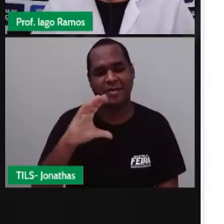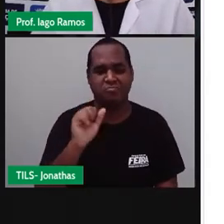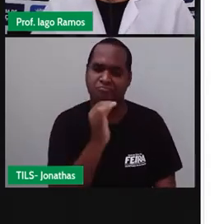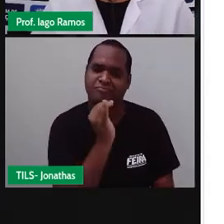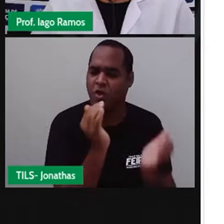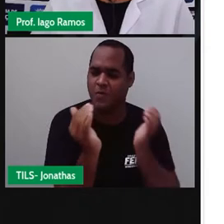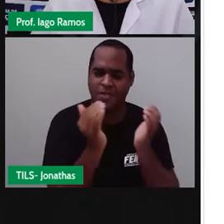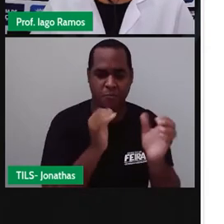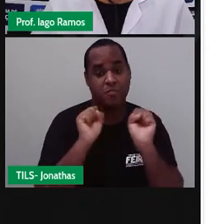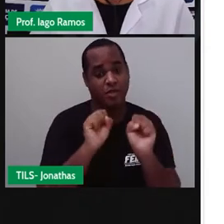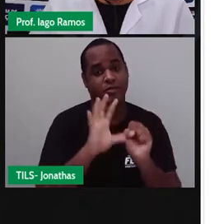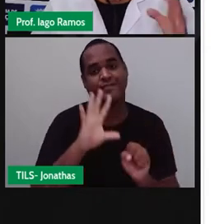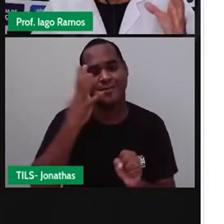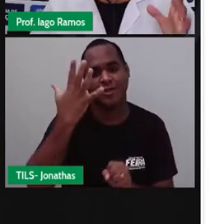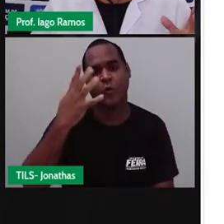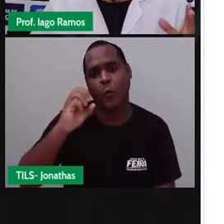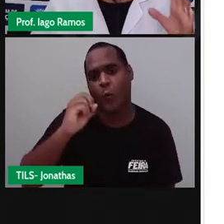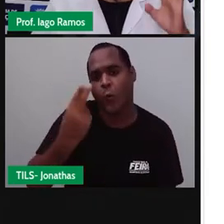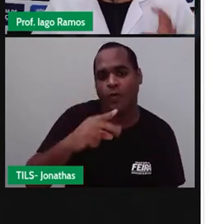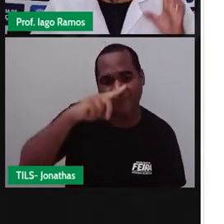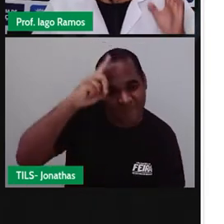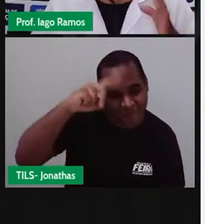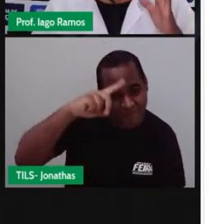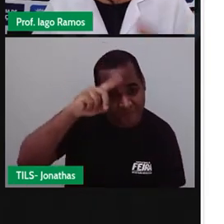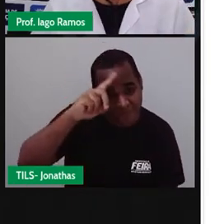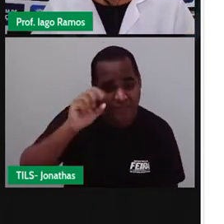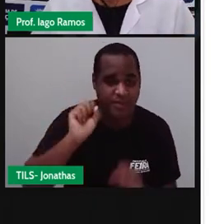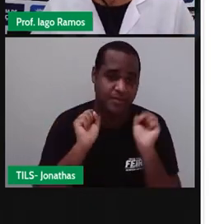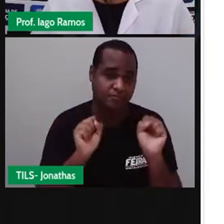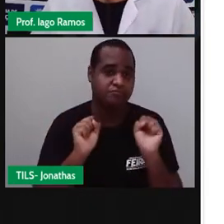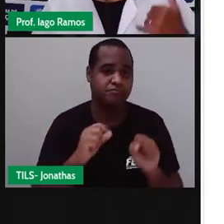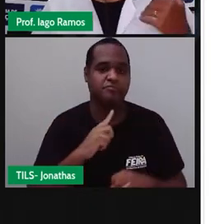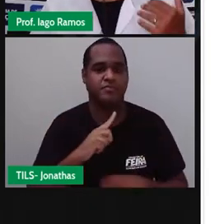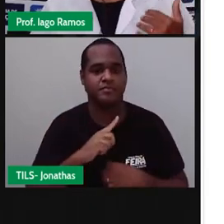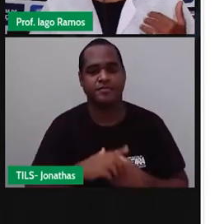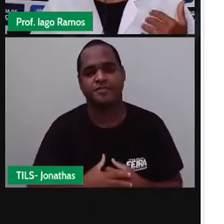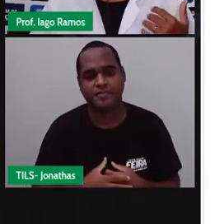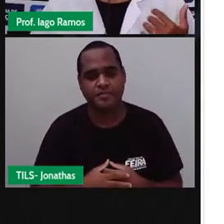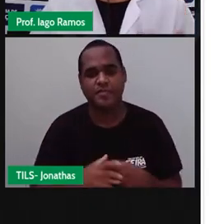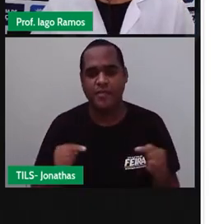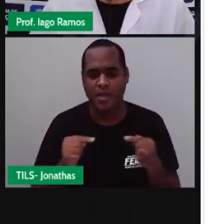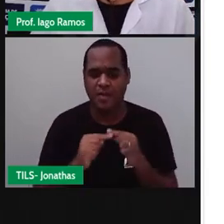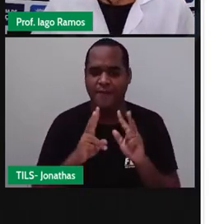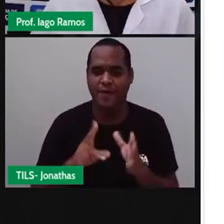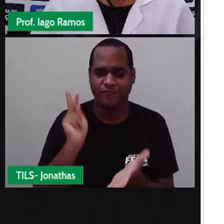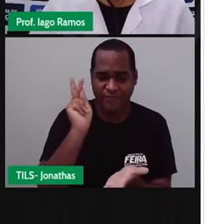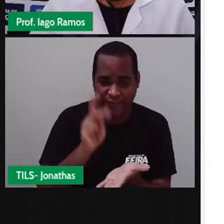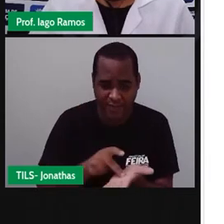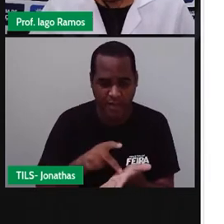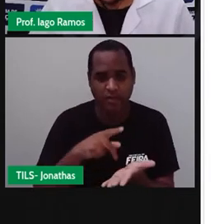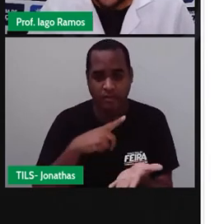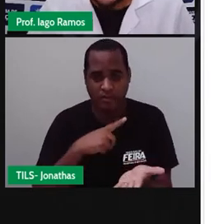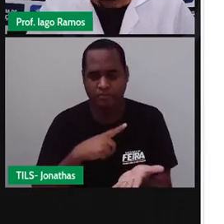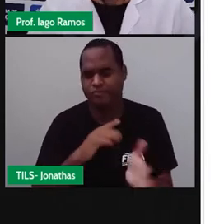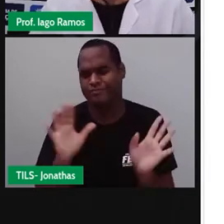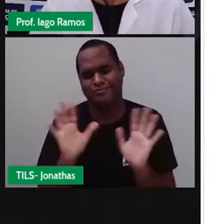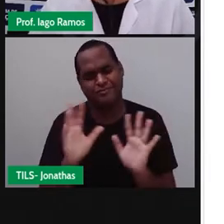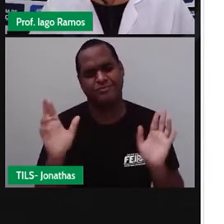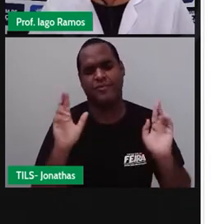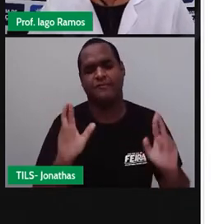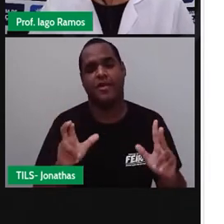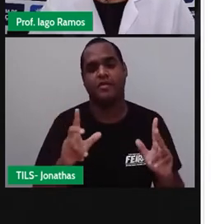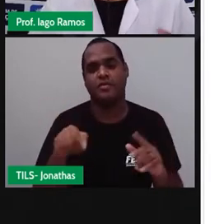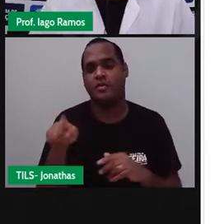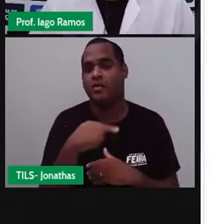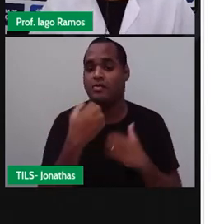situação é inventada. Essa é uma situação inventada, não é situação que aconteceu no mundo real, mas